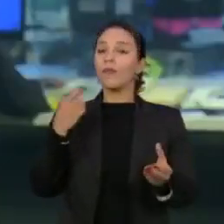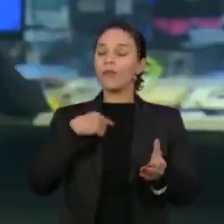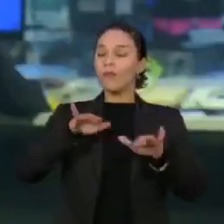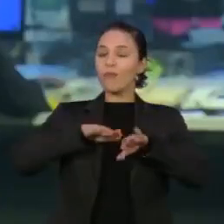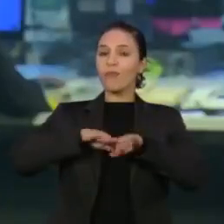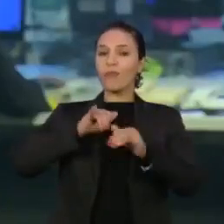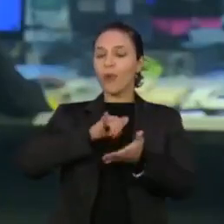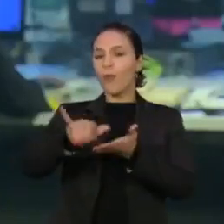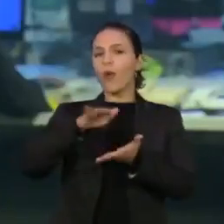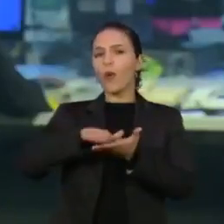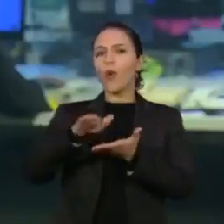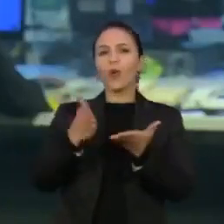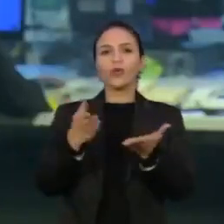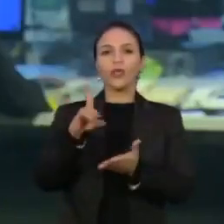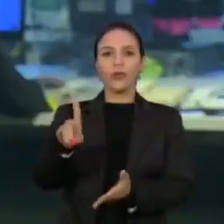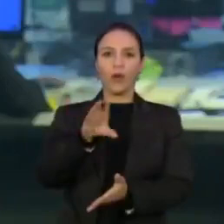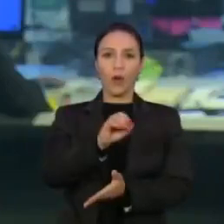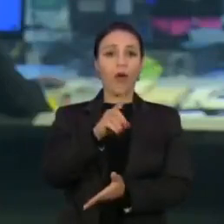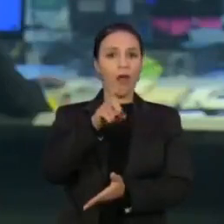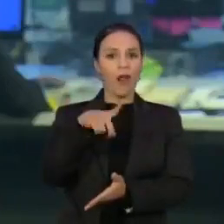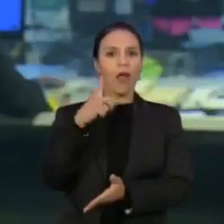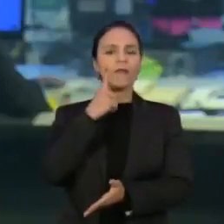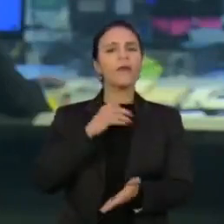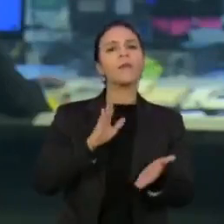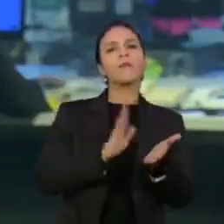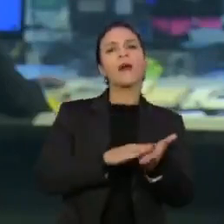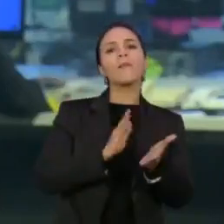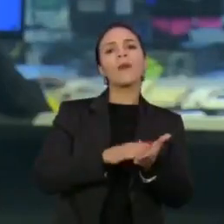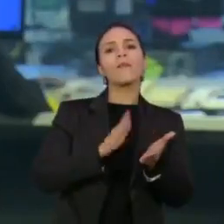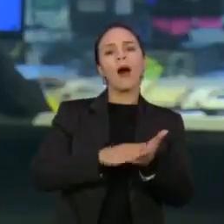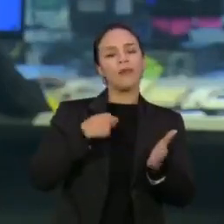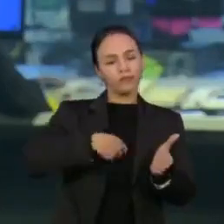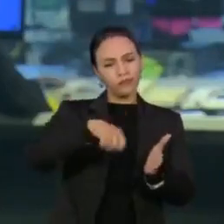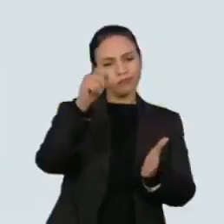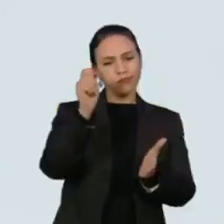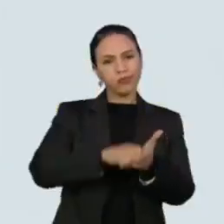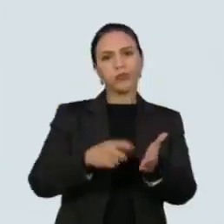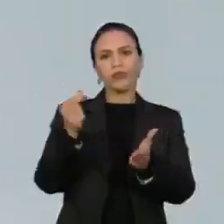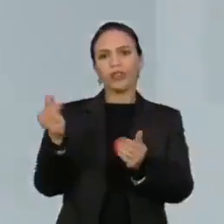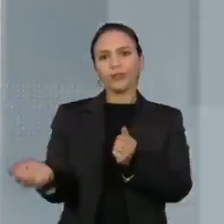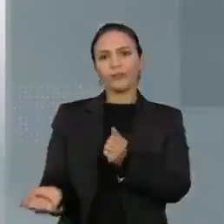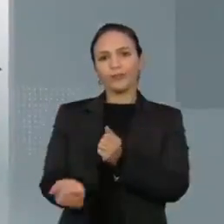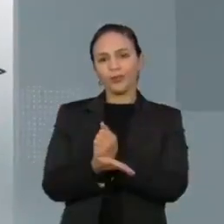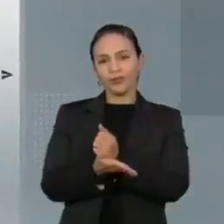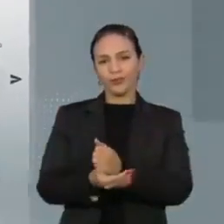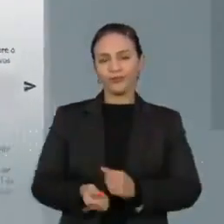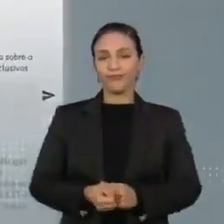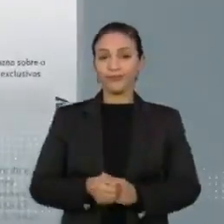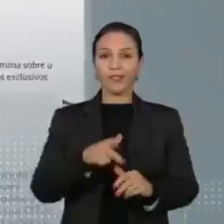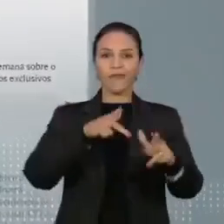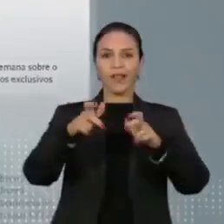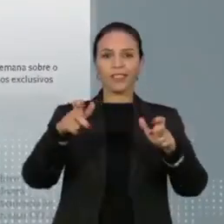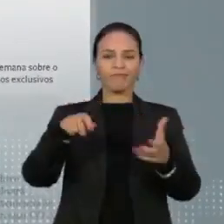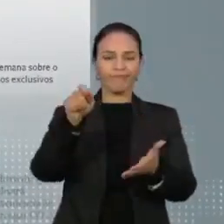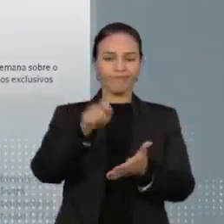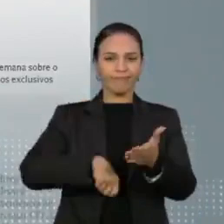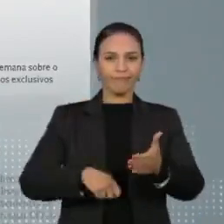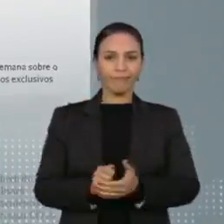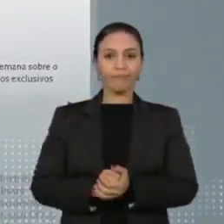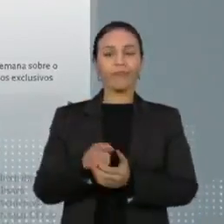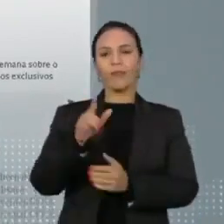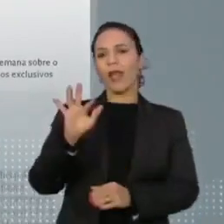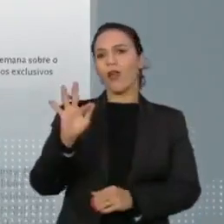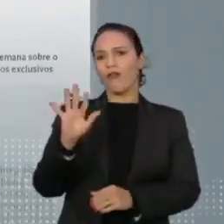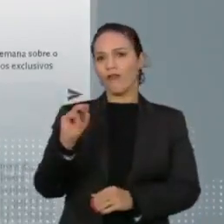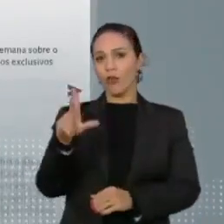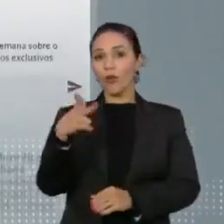Ele é acusado de cobrar propina para liberar contrato de vacina. Segundo reportagem do jornal Folha